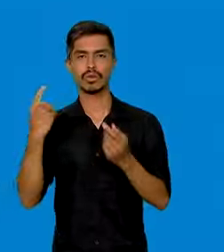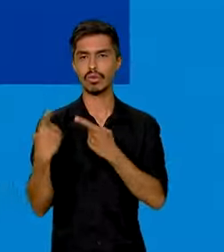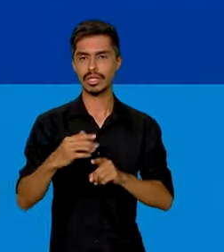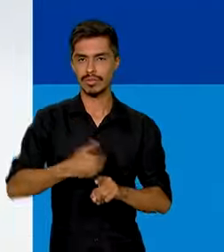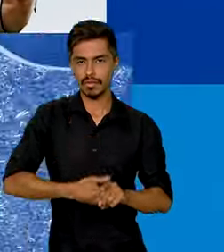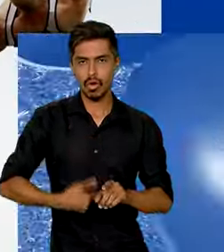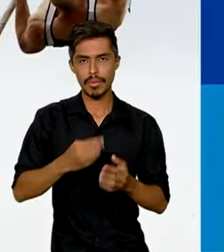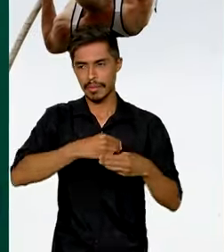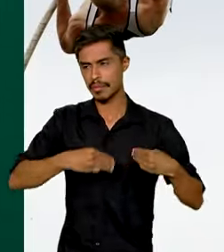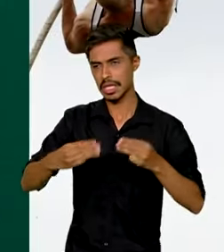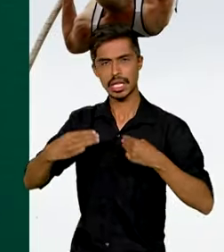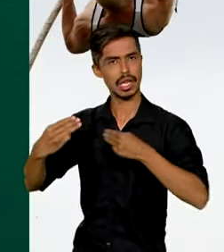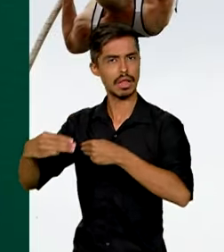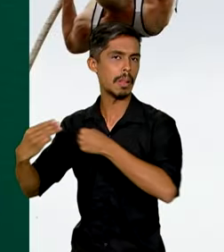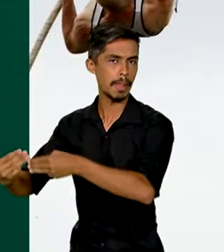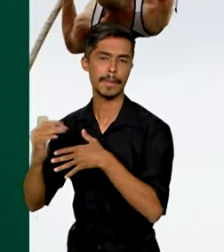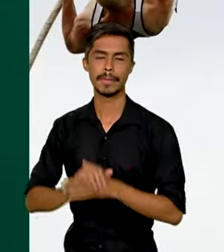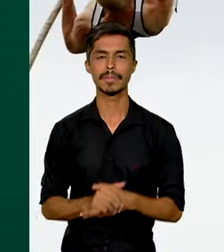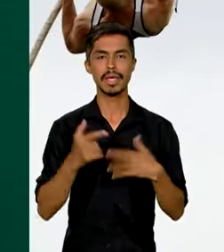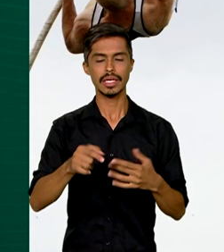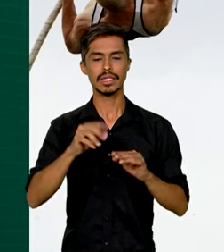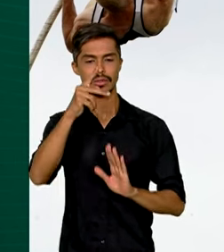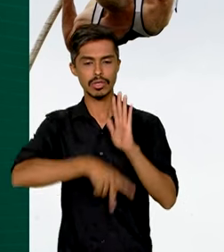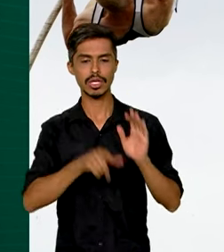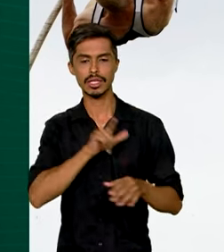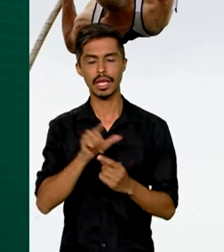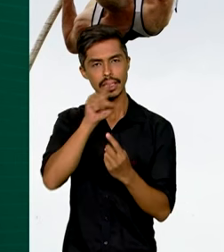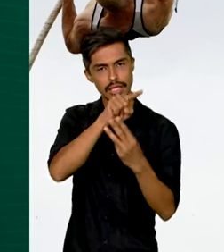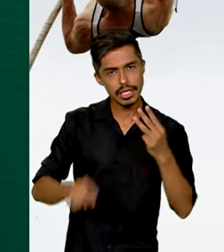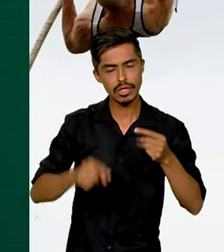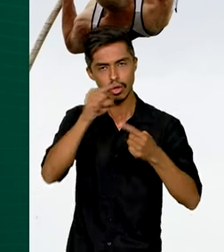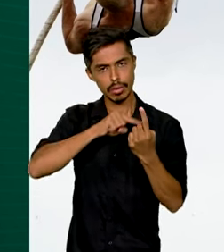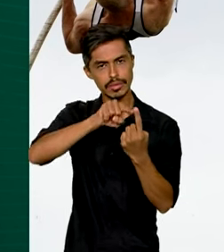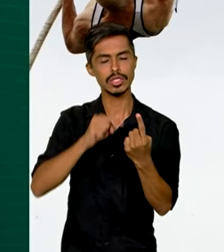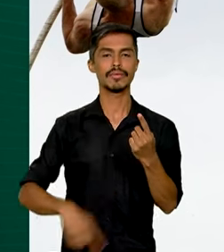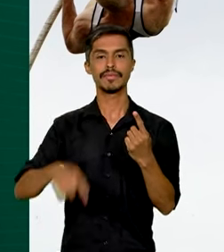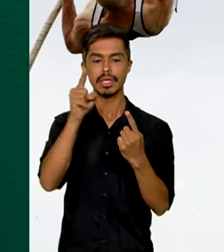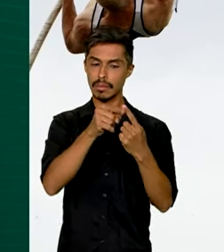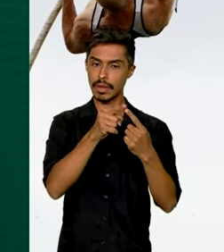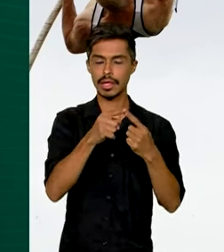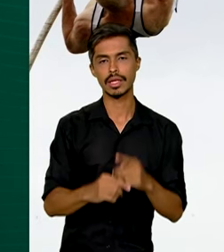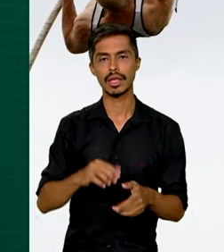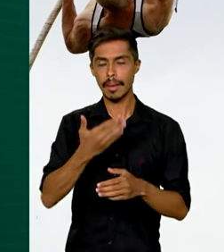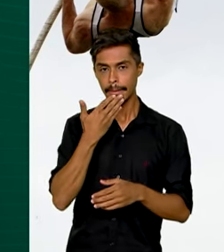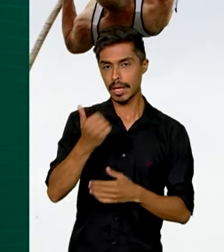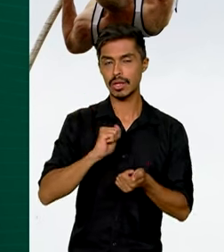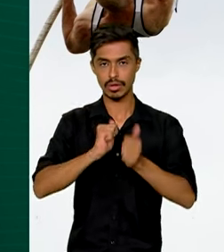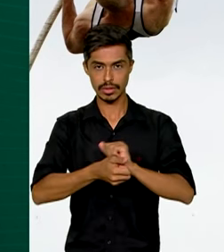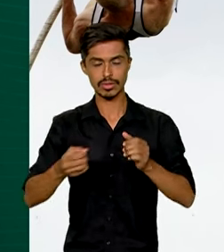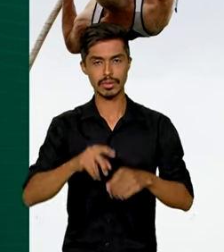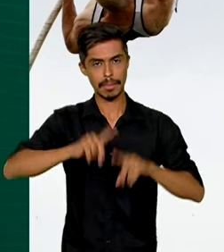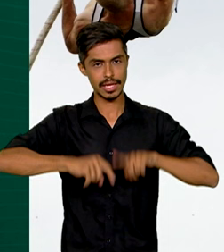Essa política foi construída para atingir três objetivos principais. Ampliar a oferta de equipamentos esportivos,